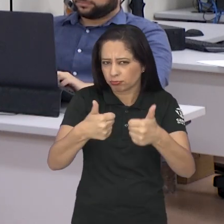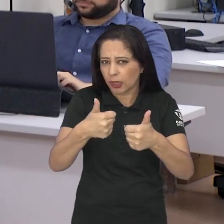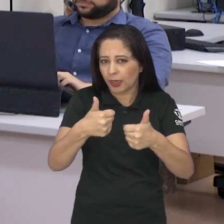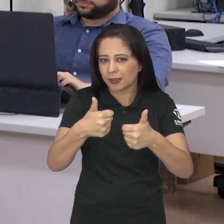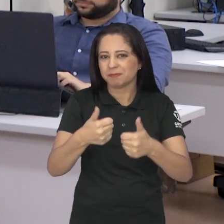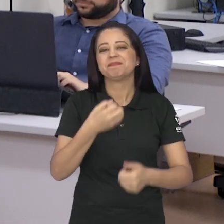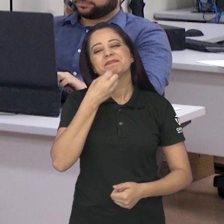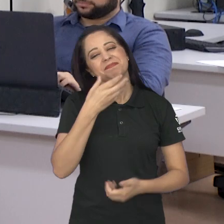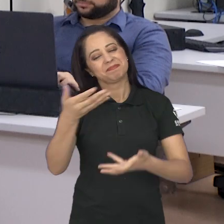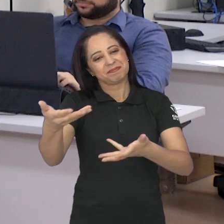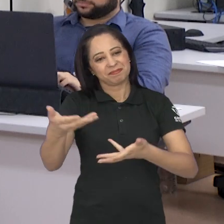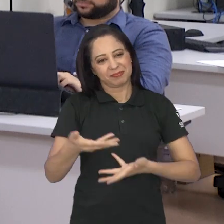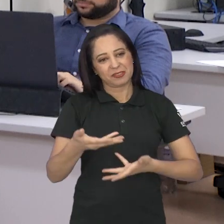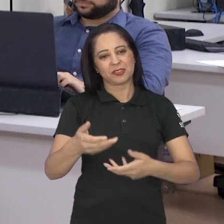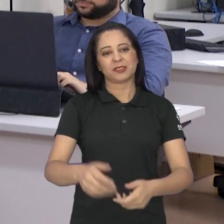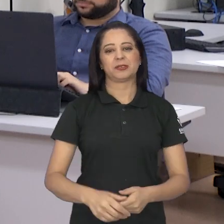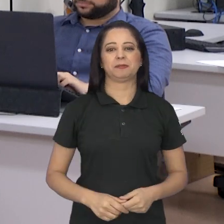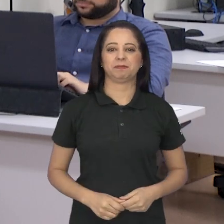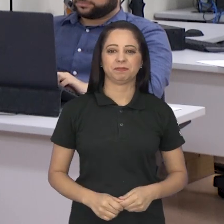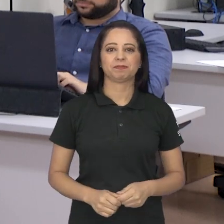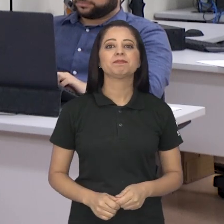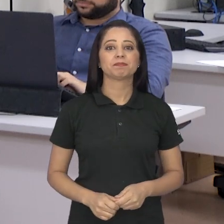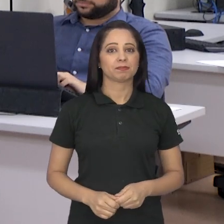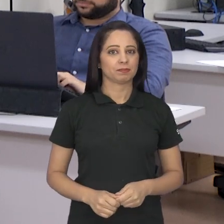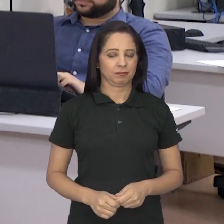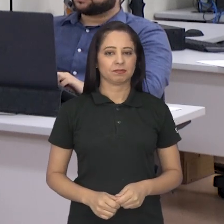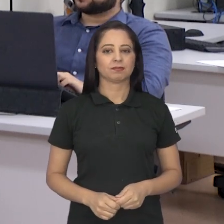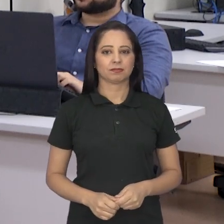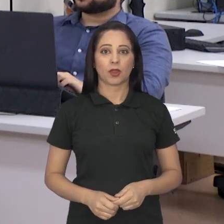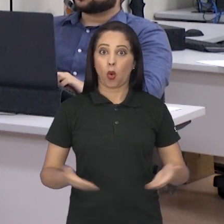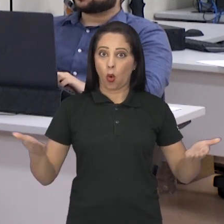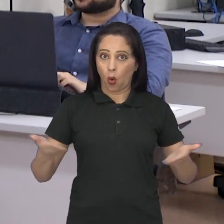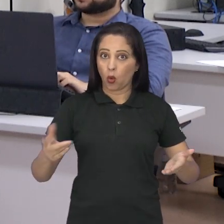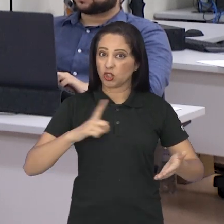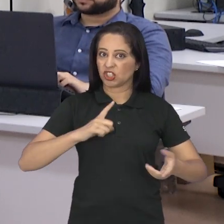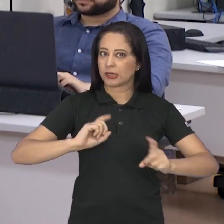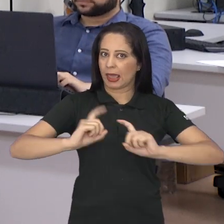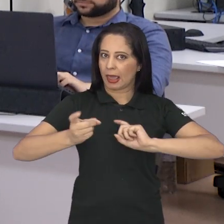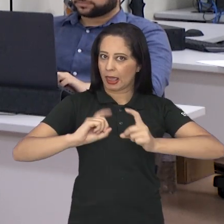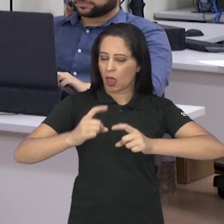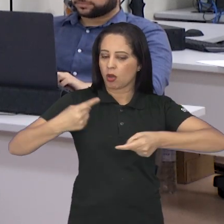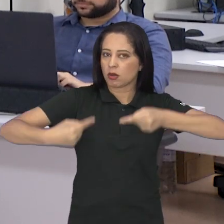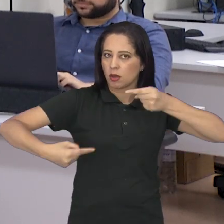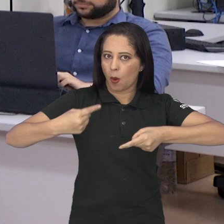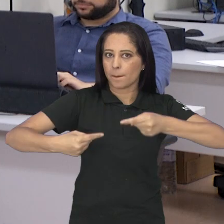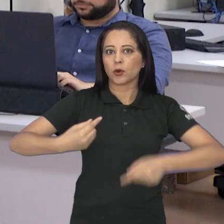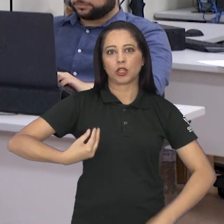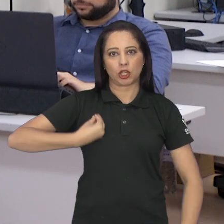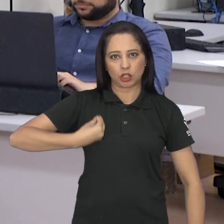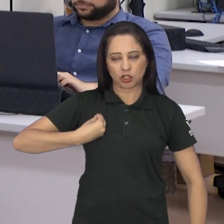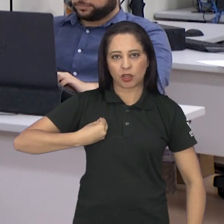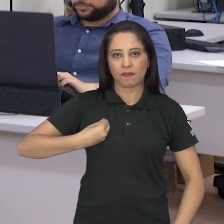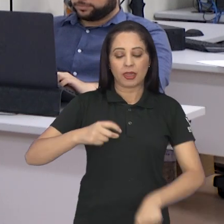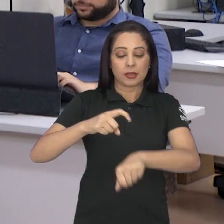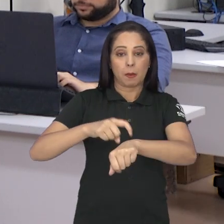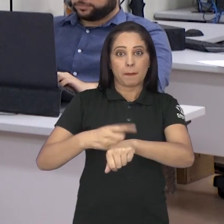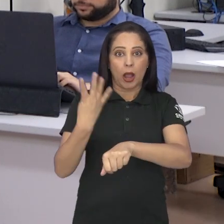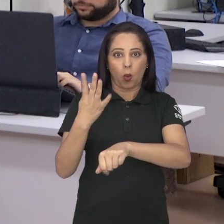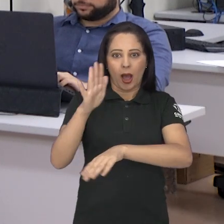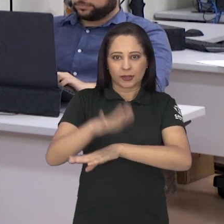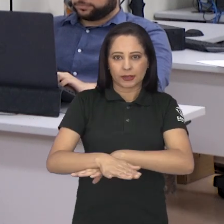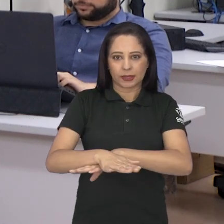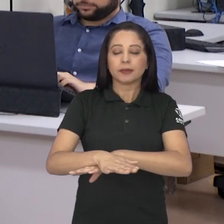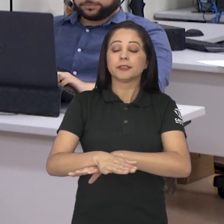bom? Seja você então muito bem-vindo. E hoje, lembrando, tem sessão no plenário da Câmara a partir das 4 horas da tarde e você